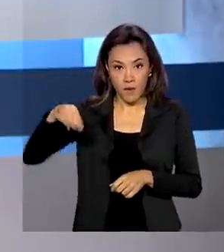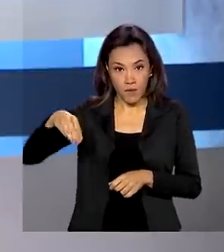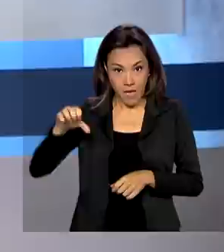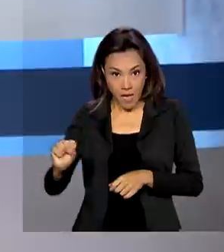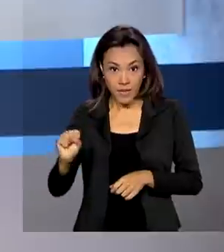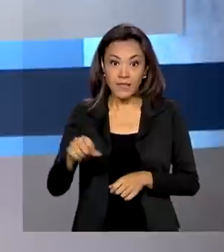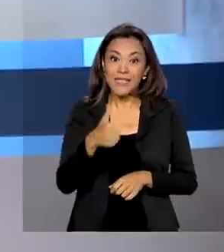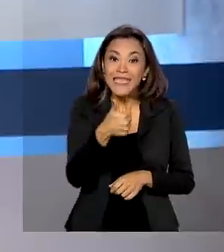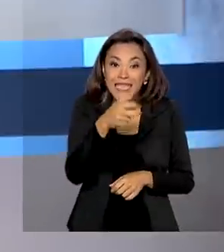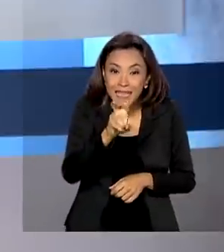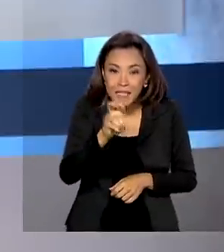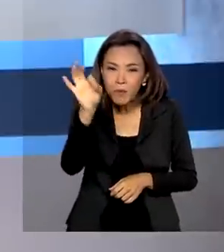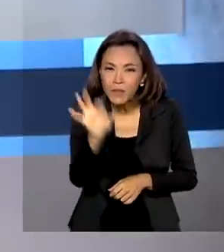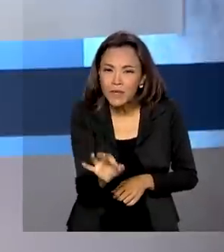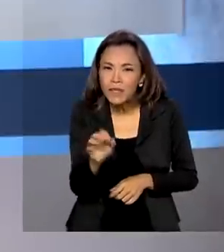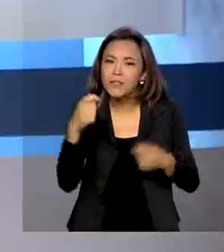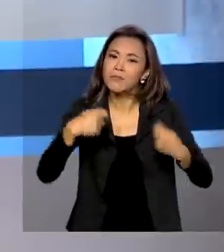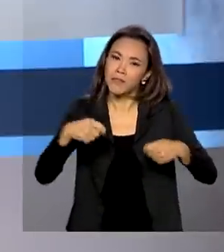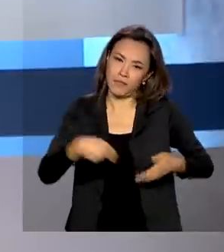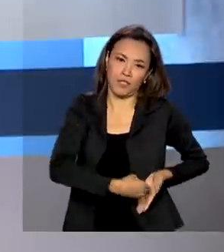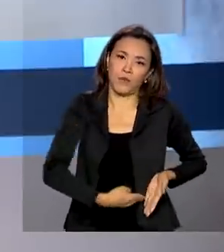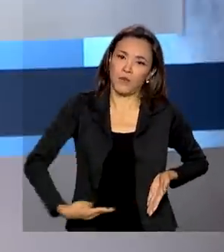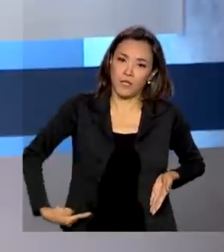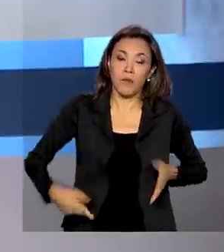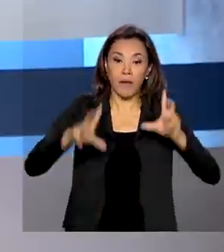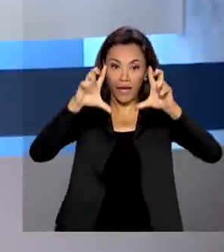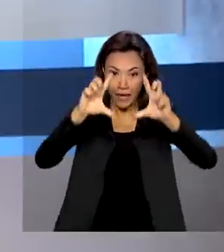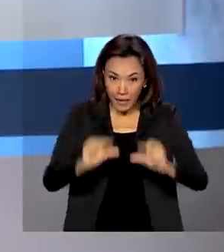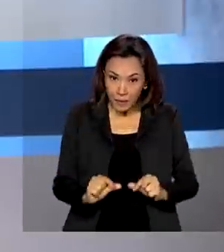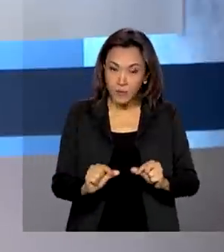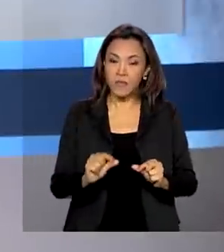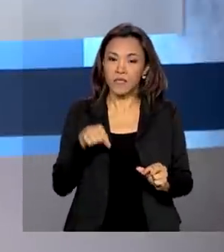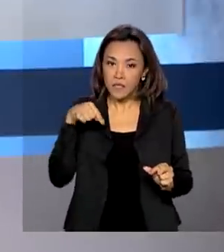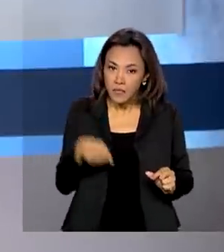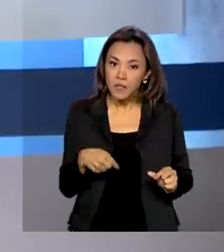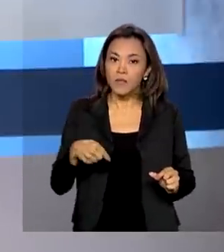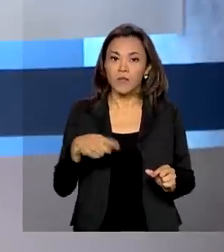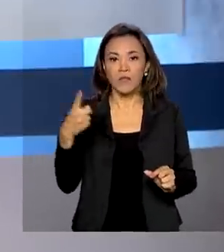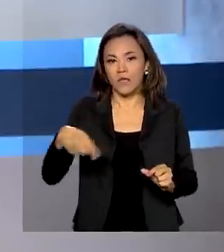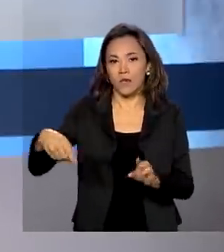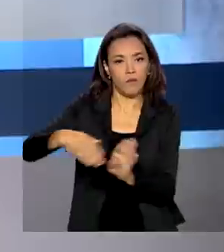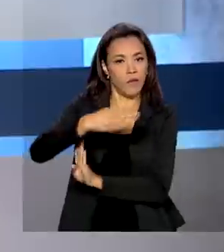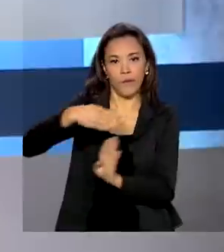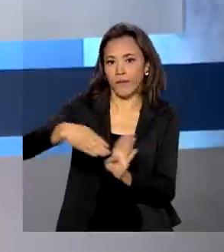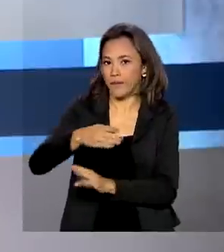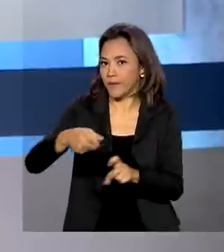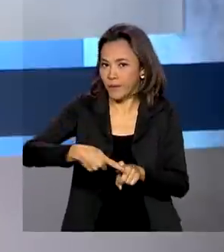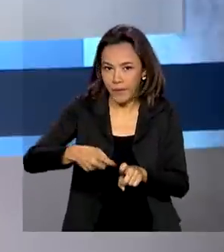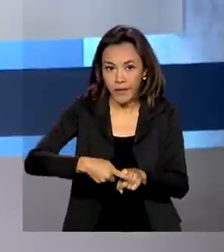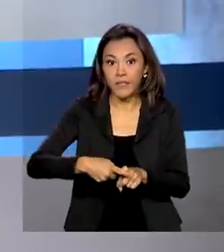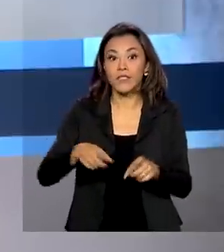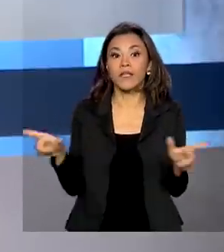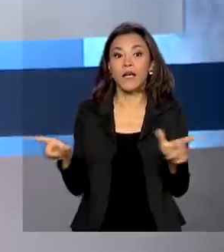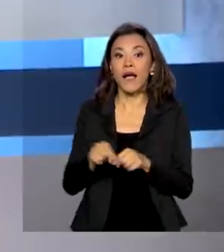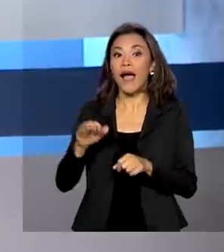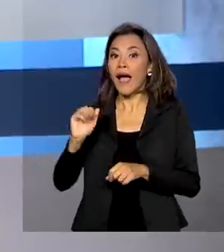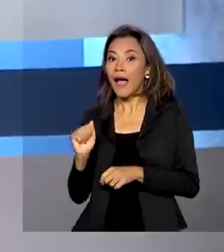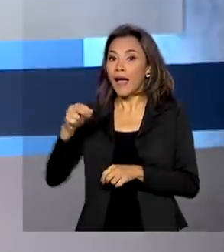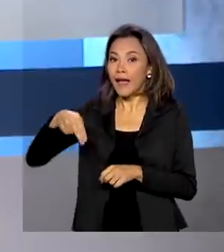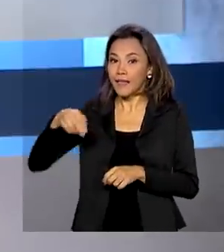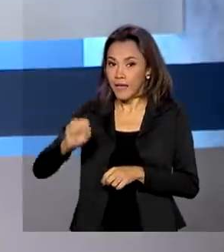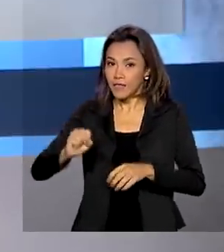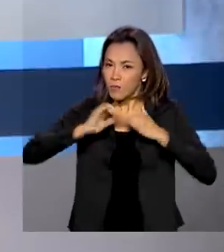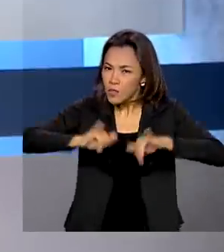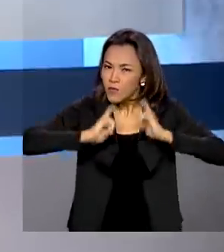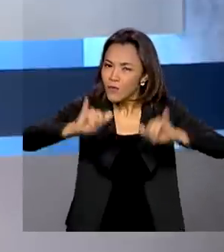exigem cirurgia. Para reduzir o número de partos marcados sem recomendação médica, a ANS lançou uma campanha em